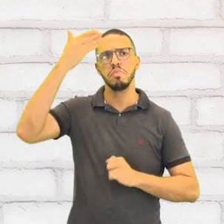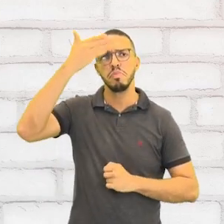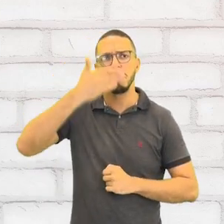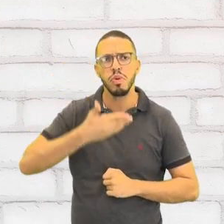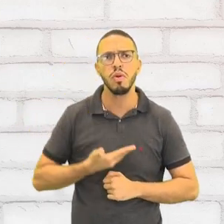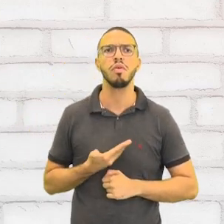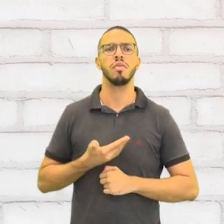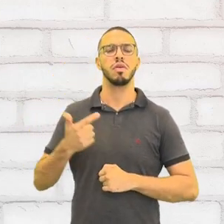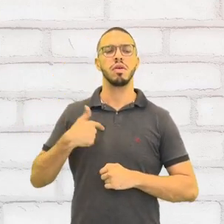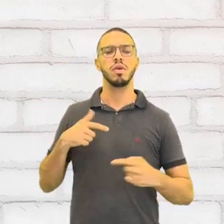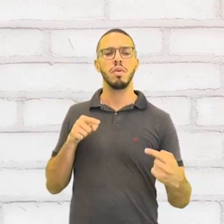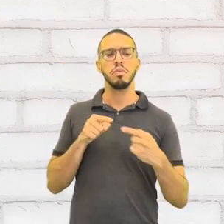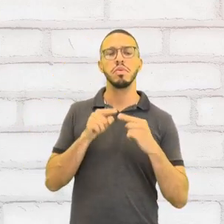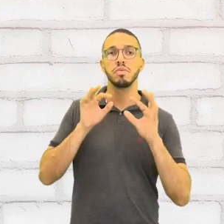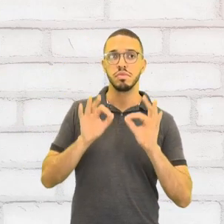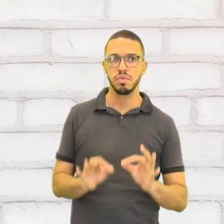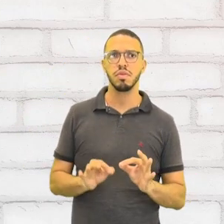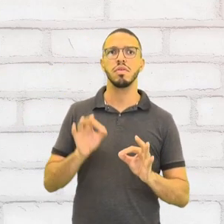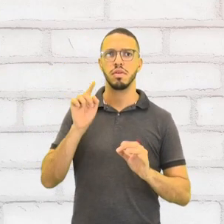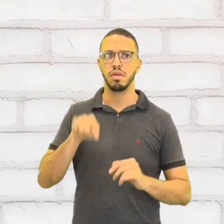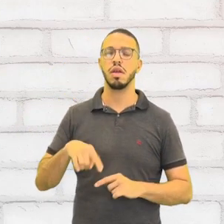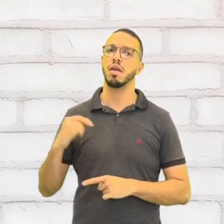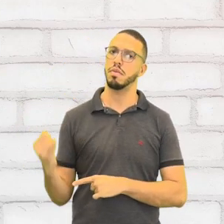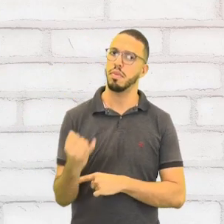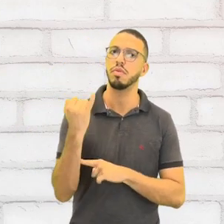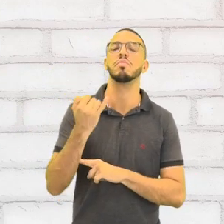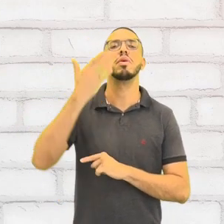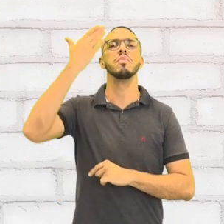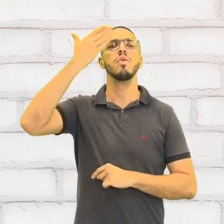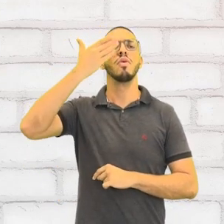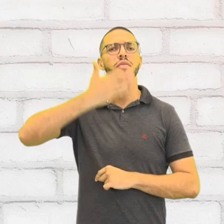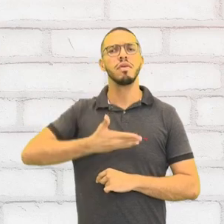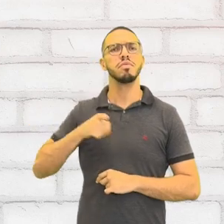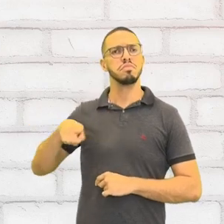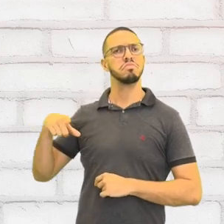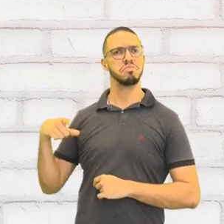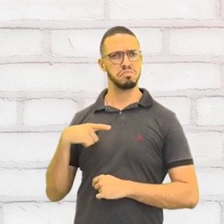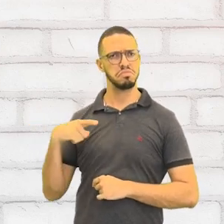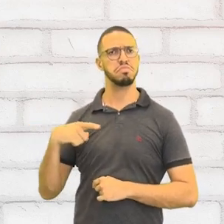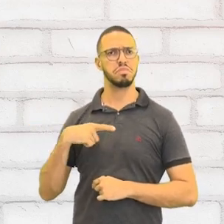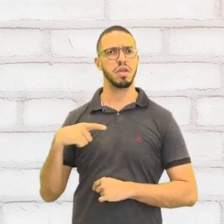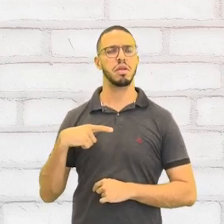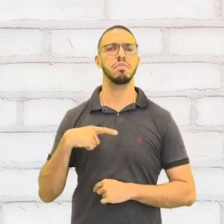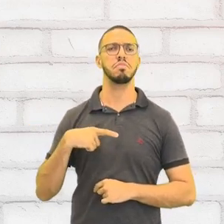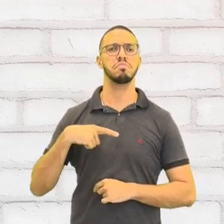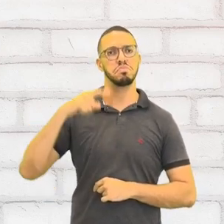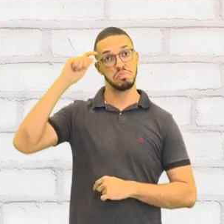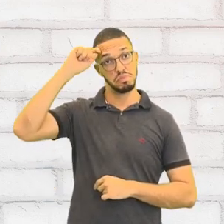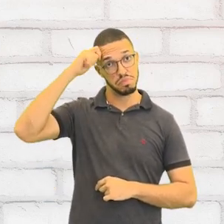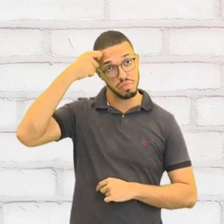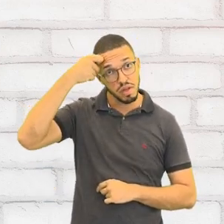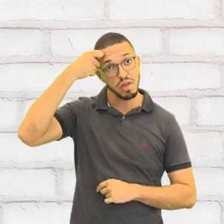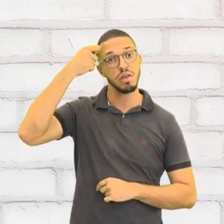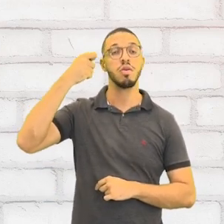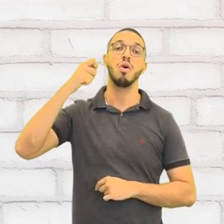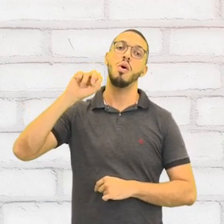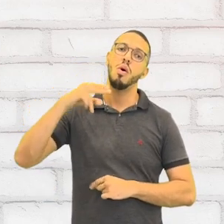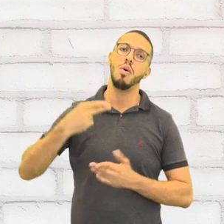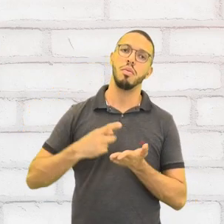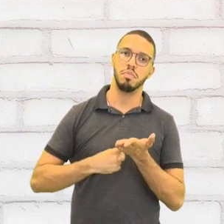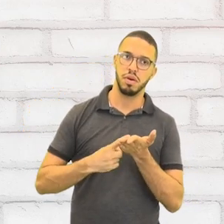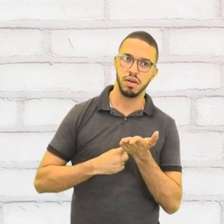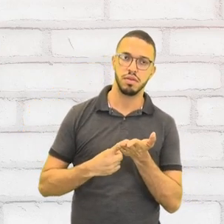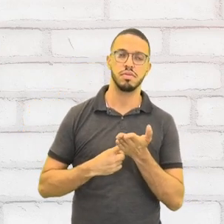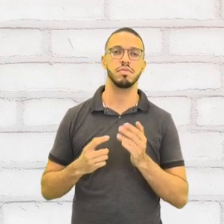complementar a declaração que o próprio candidato faz para confirmar a sua condição de pessoa negra,